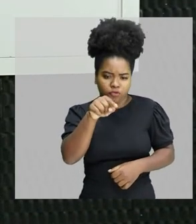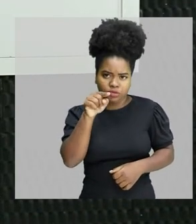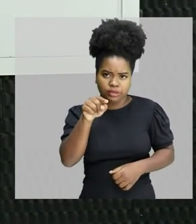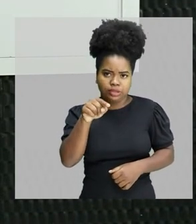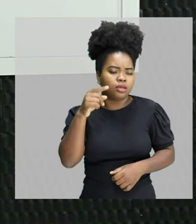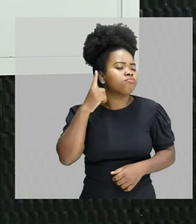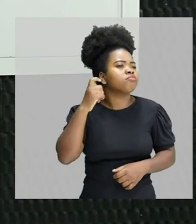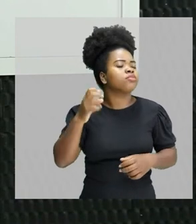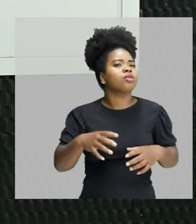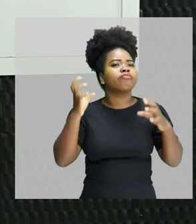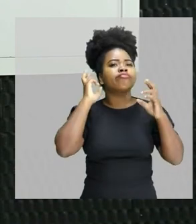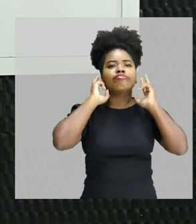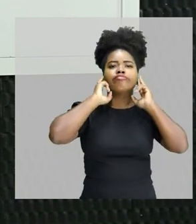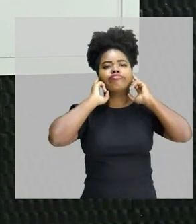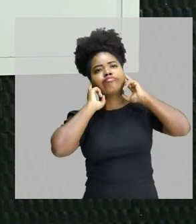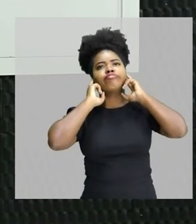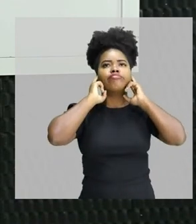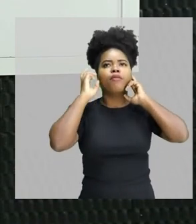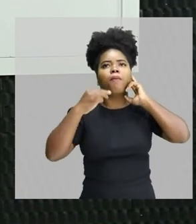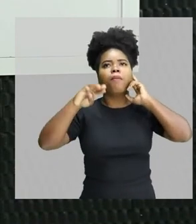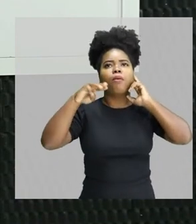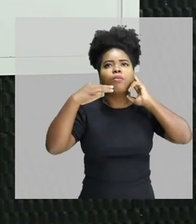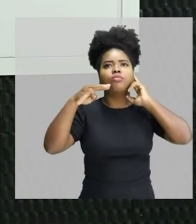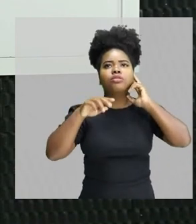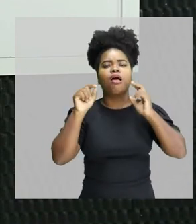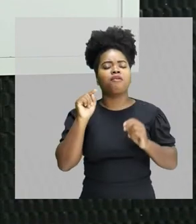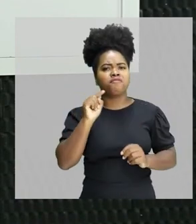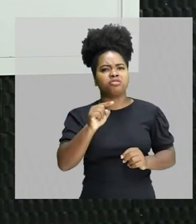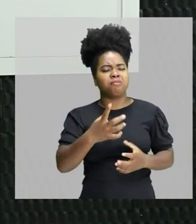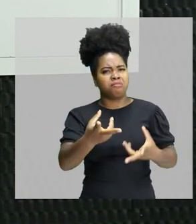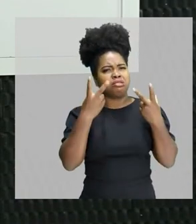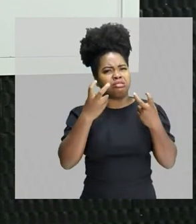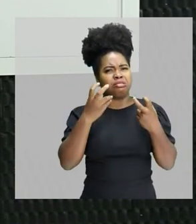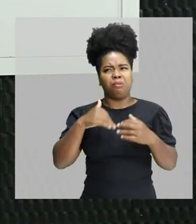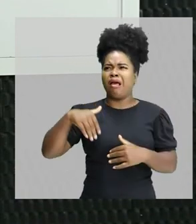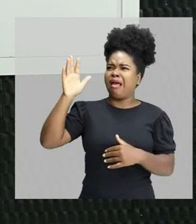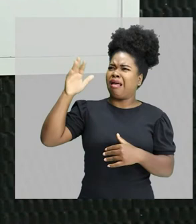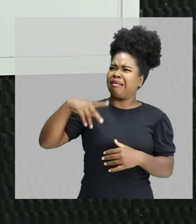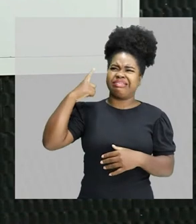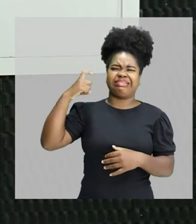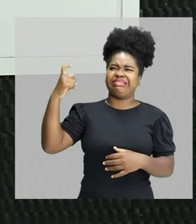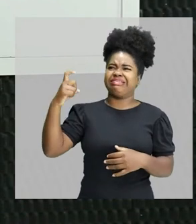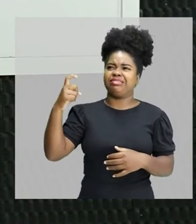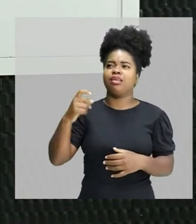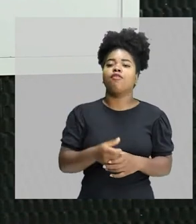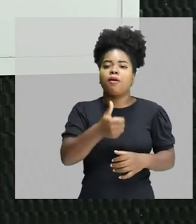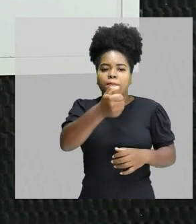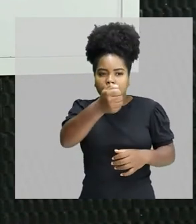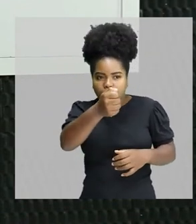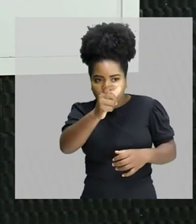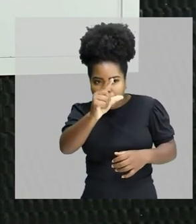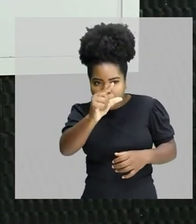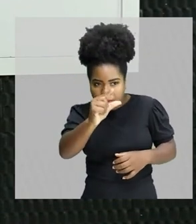volume do seu aparelho de som, por exemplo. Tá certo? Então, ali nós temos um som forte, certo?